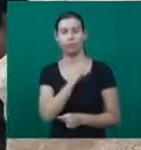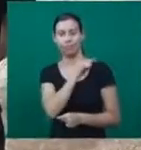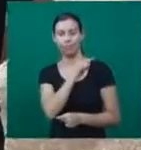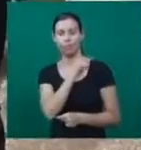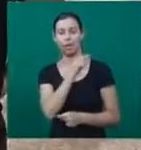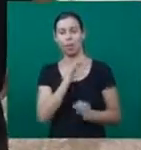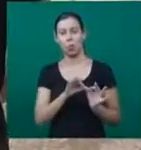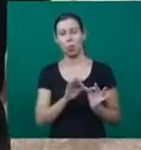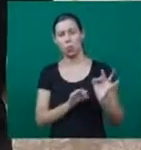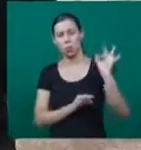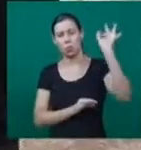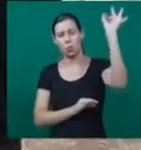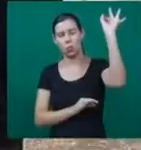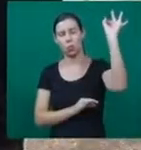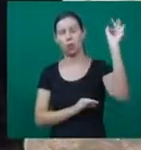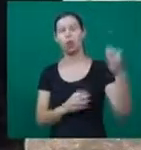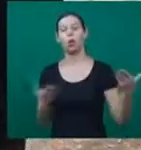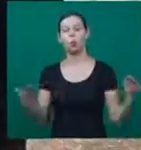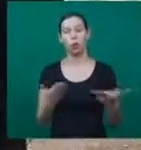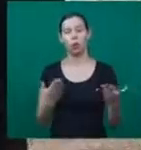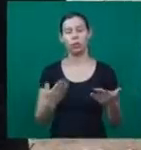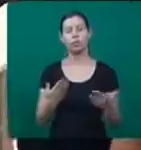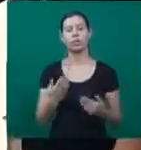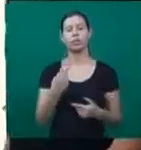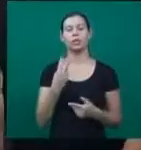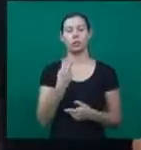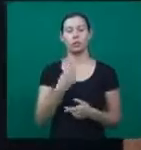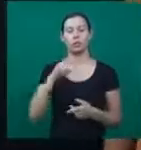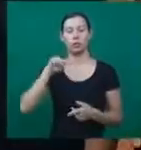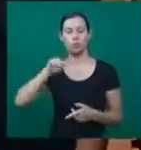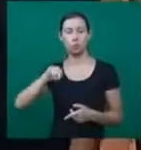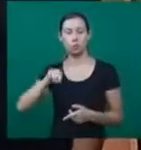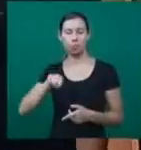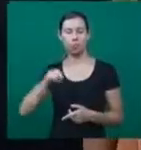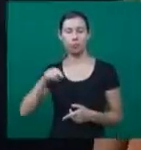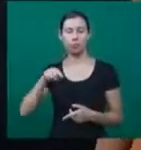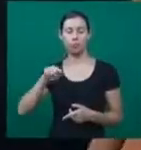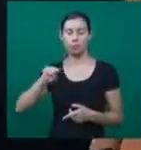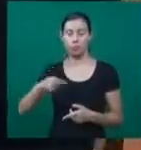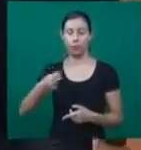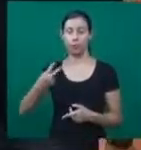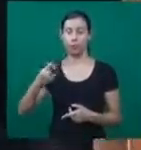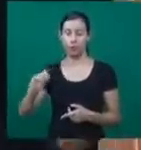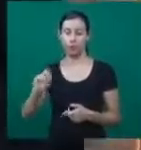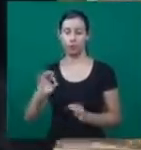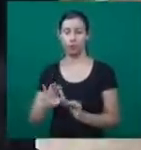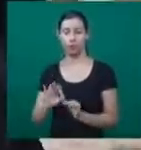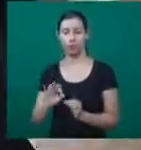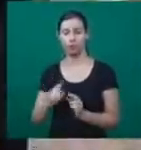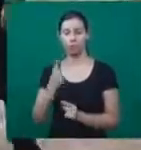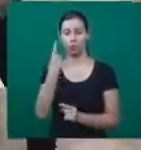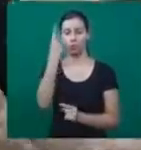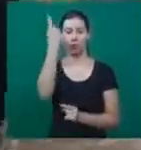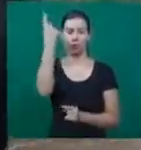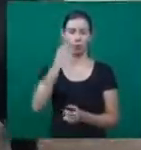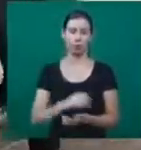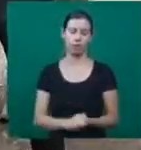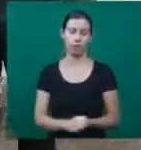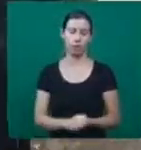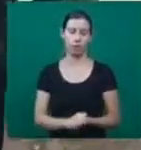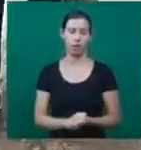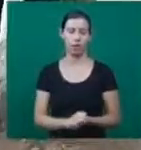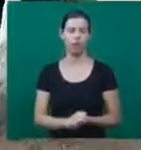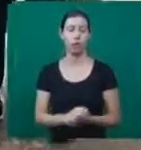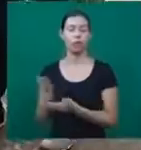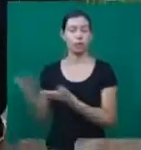altura? Hoje, 2,20m de altura. Para ver os problemas enfrentados por alguém desse tamanho, o convidamos